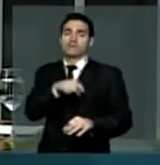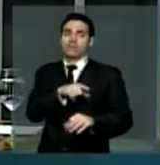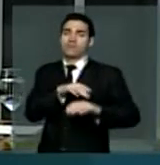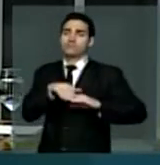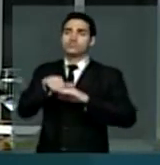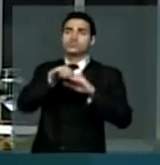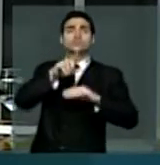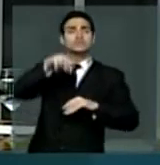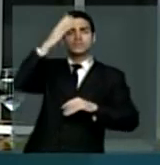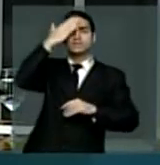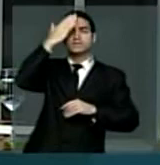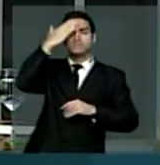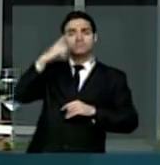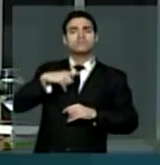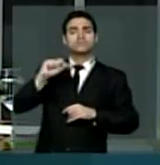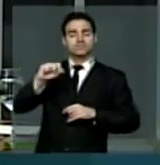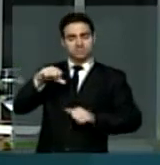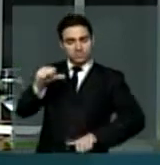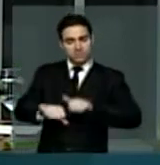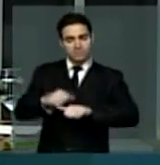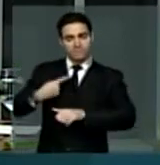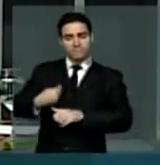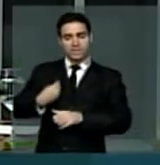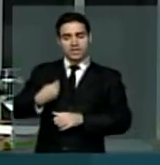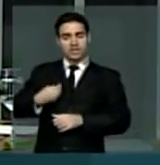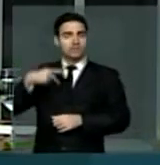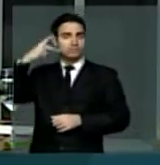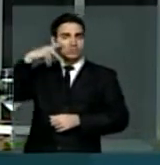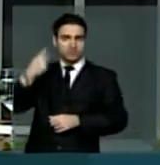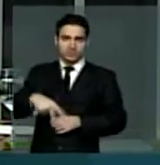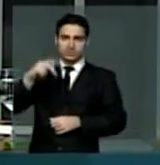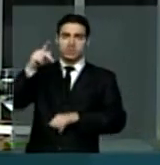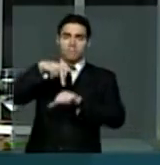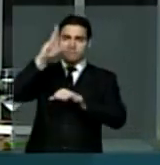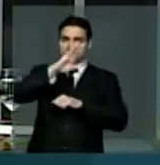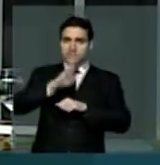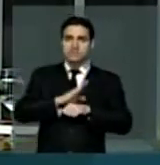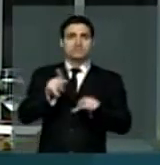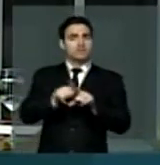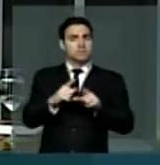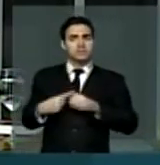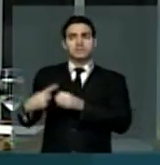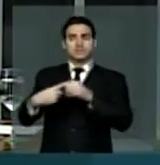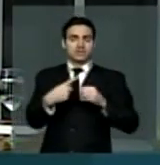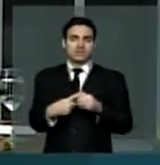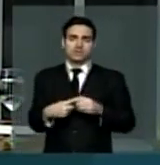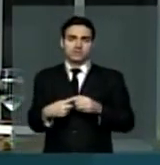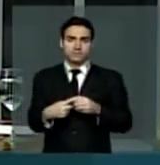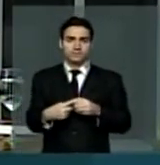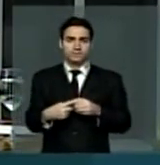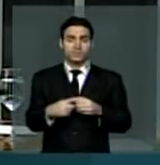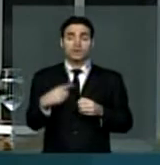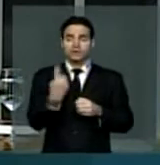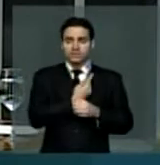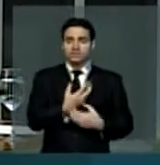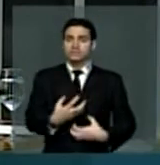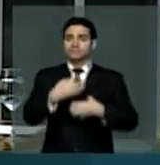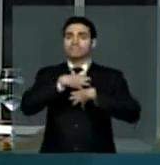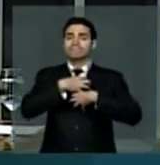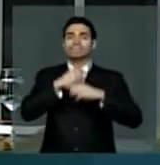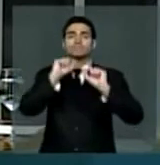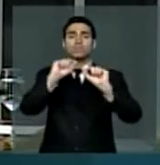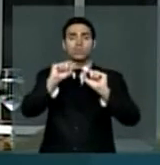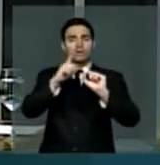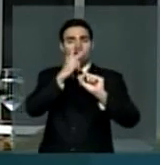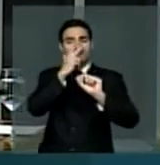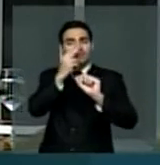maior sobre a realidade da política em nosso país em nossas cidades sentimos o despertar da